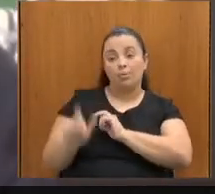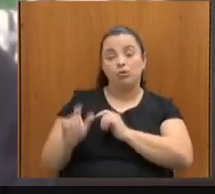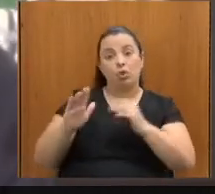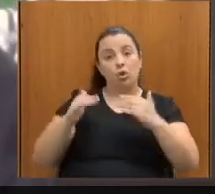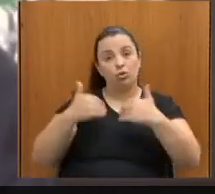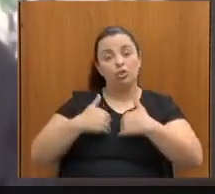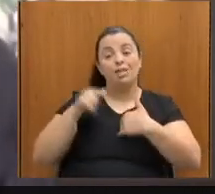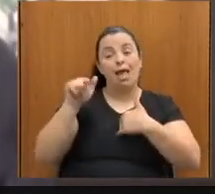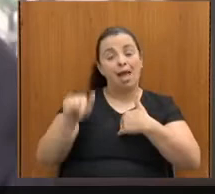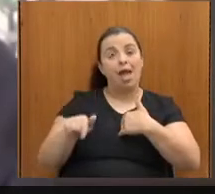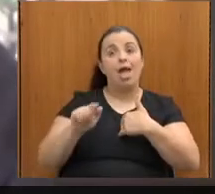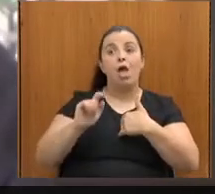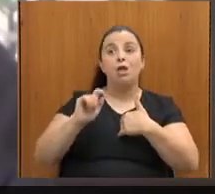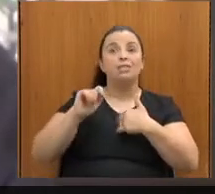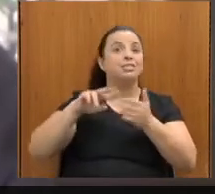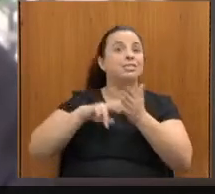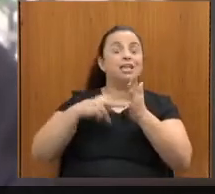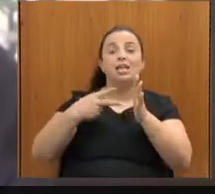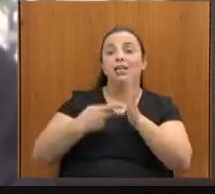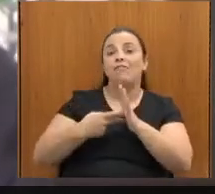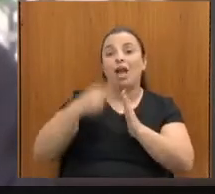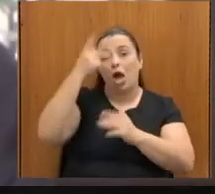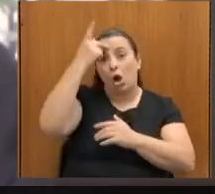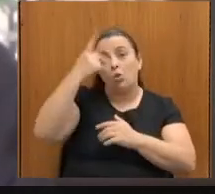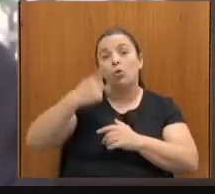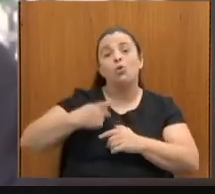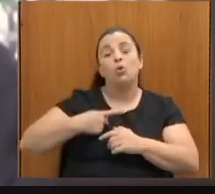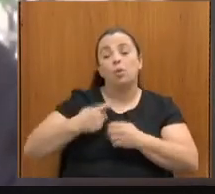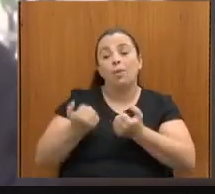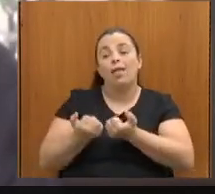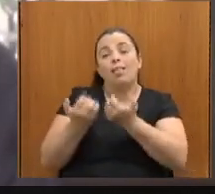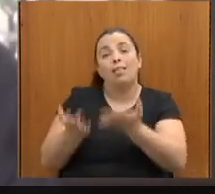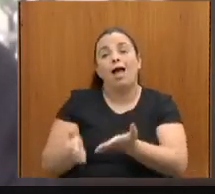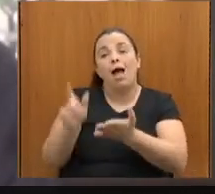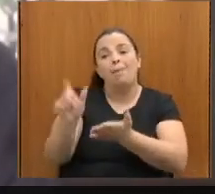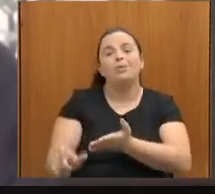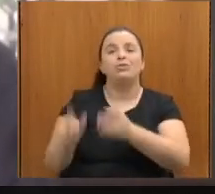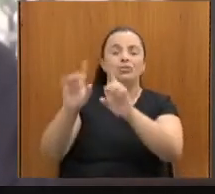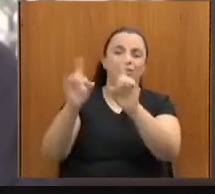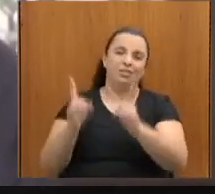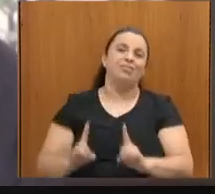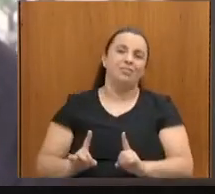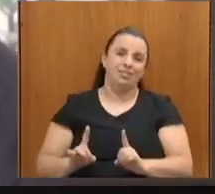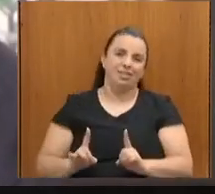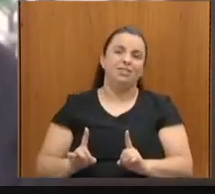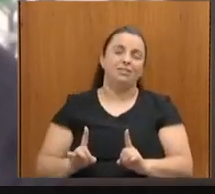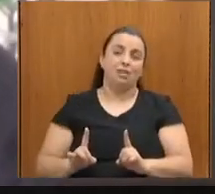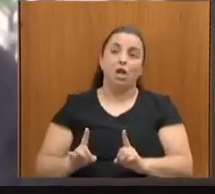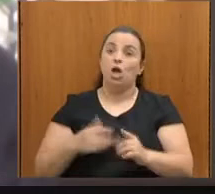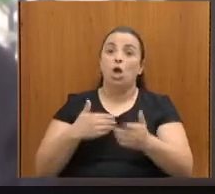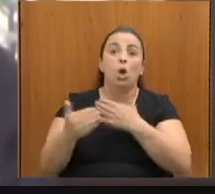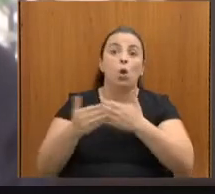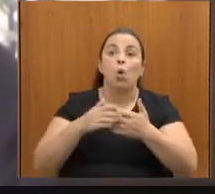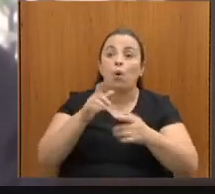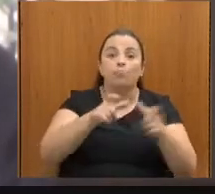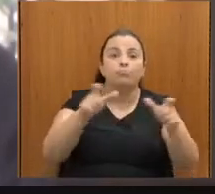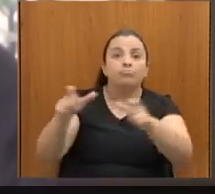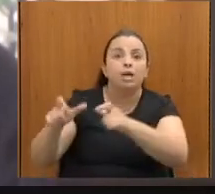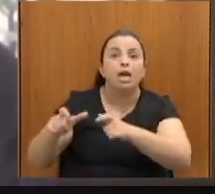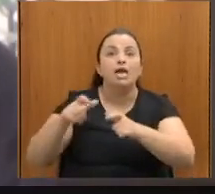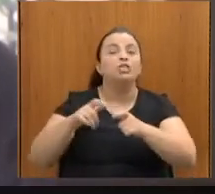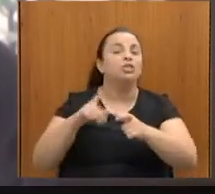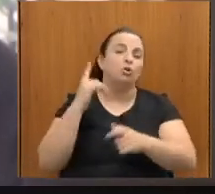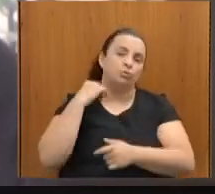autonomia para as pessoas com deficiência em qualquer região de Minas Gerais, em qualquer